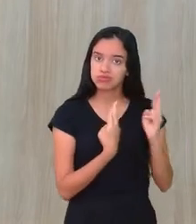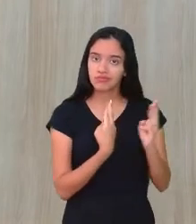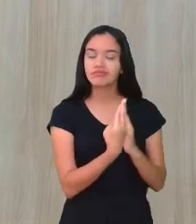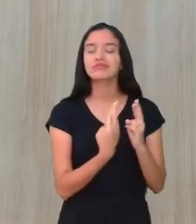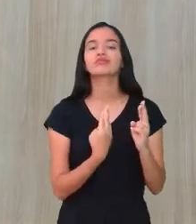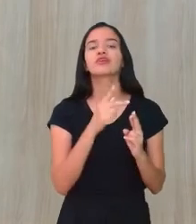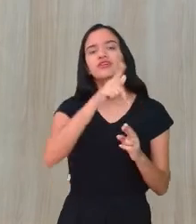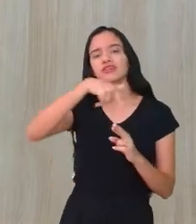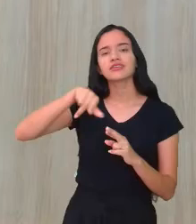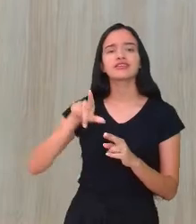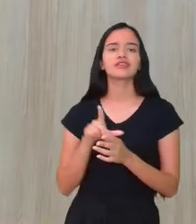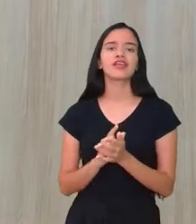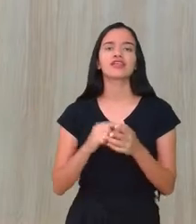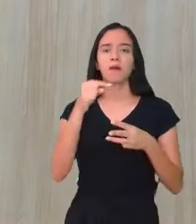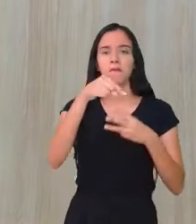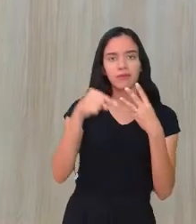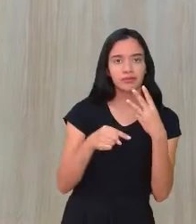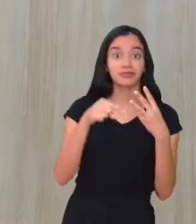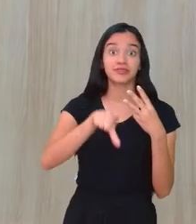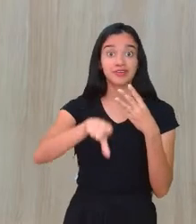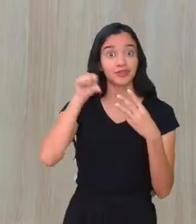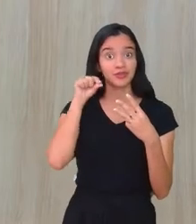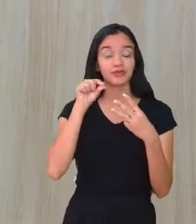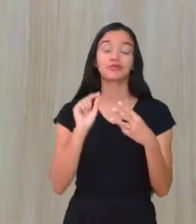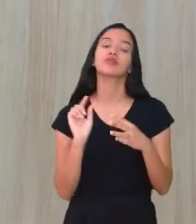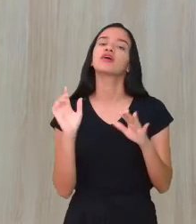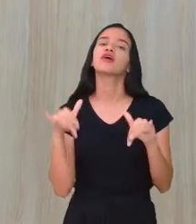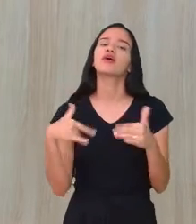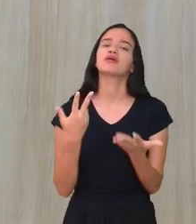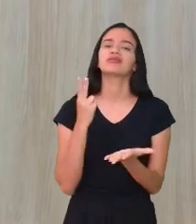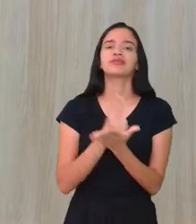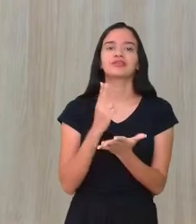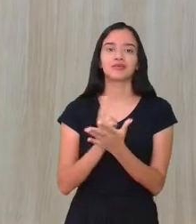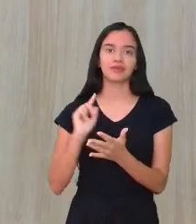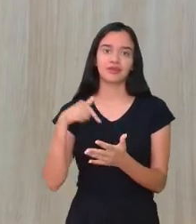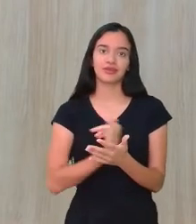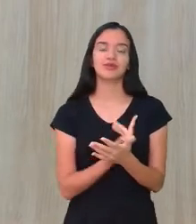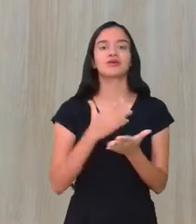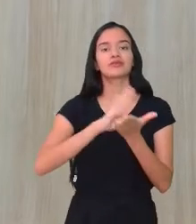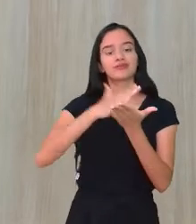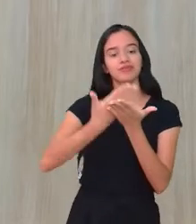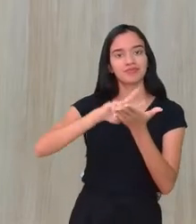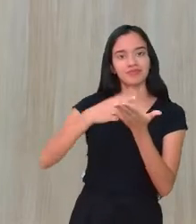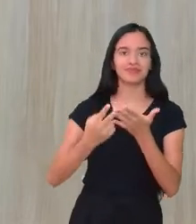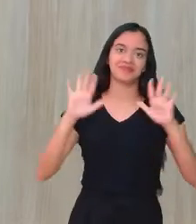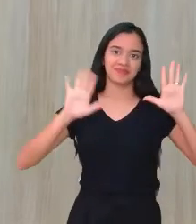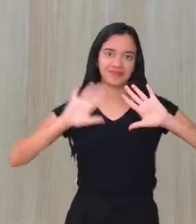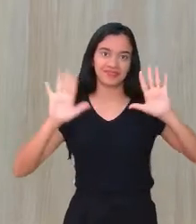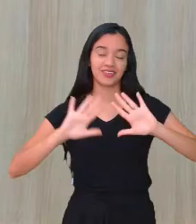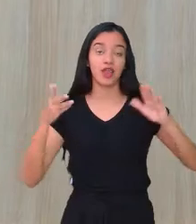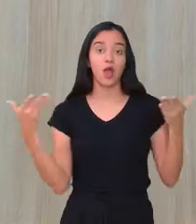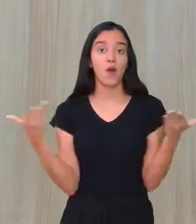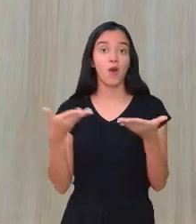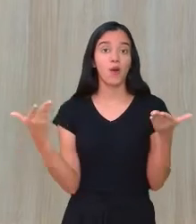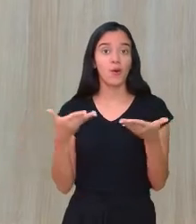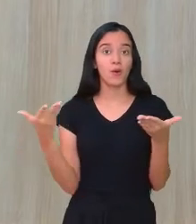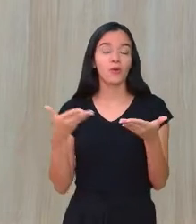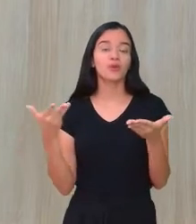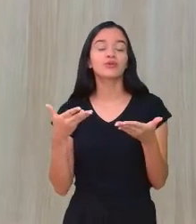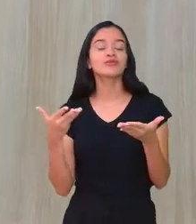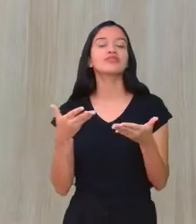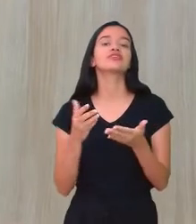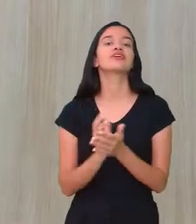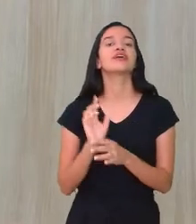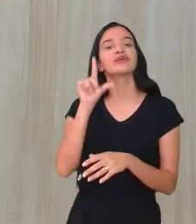Então, vocês têm várias opções. E como sempre, nós estamos aqui com a nossa intérprete de Libras, hoje representada pela